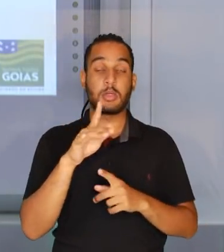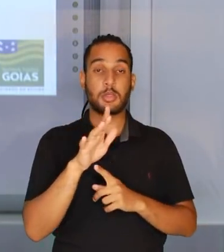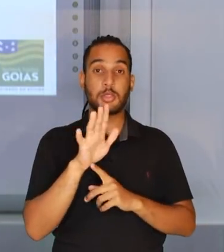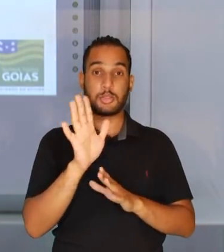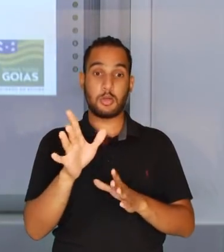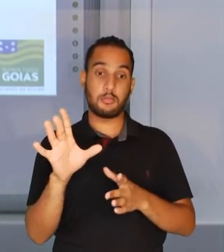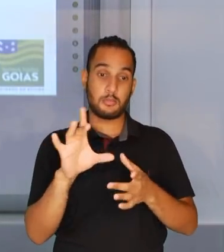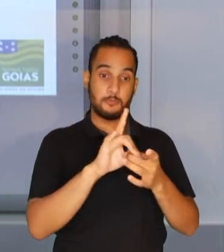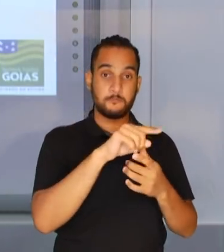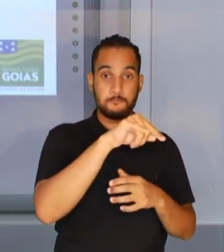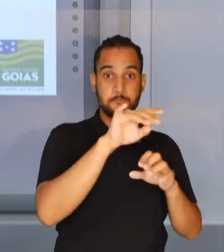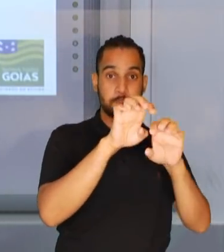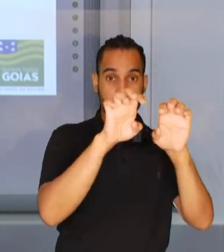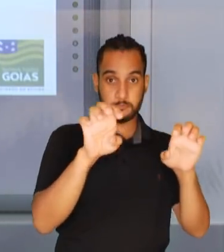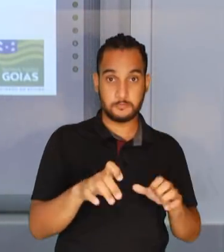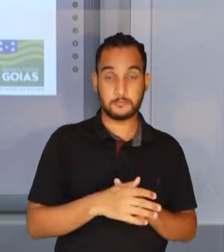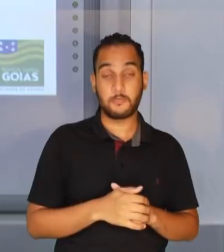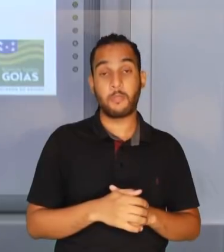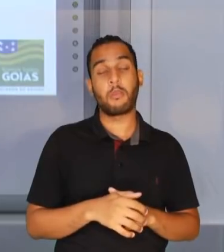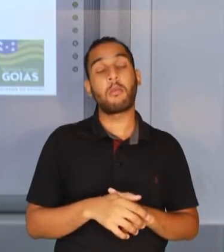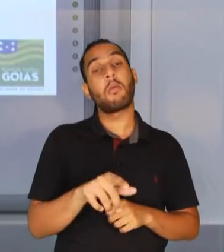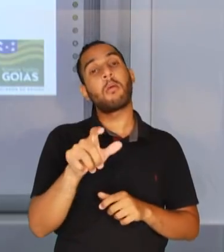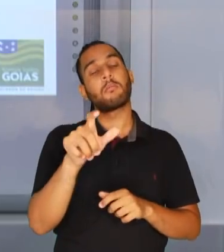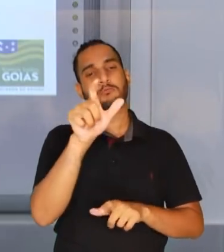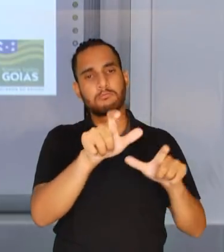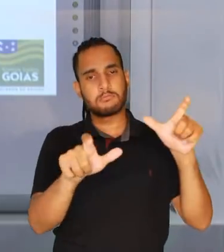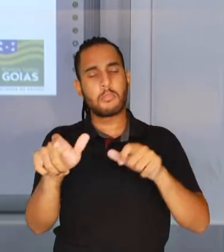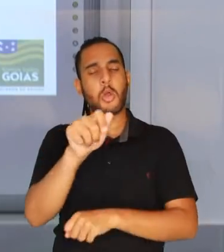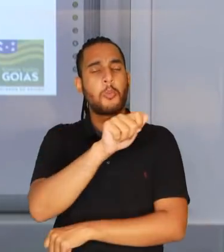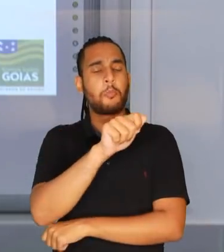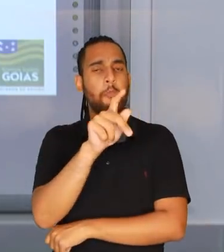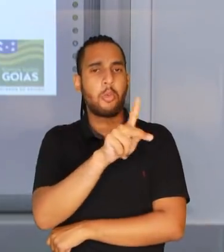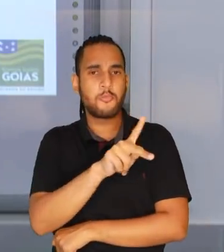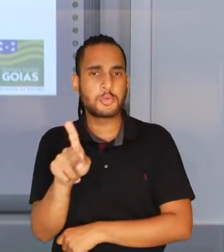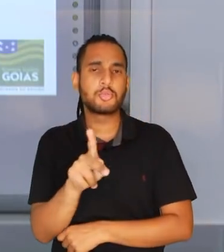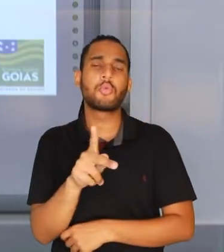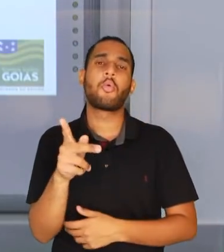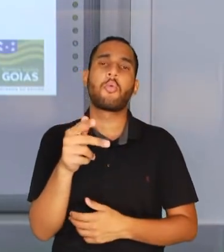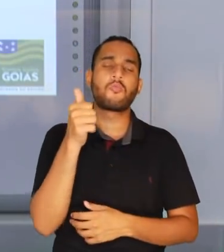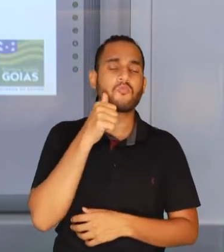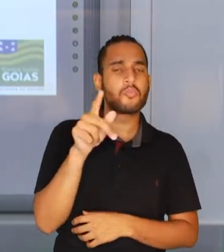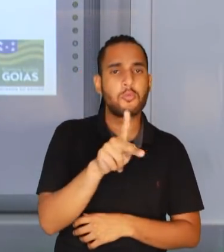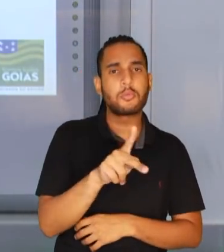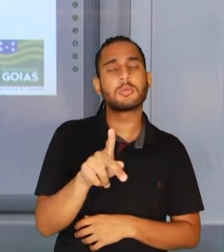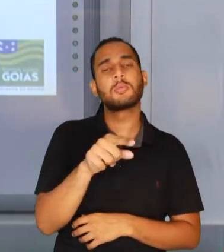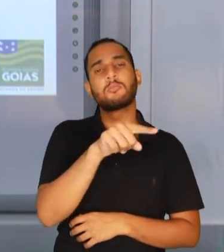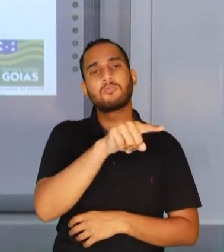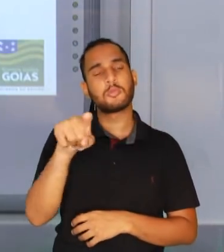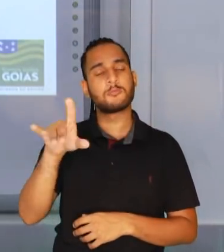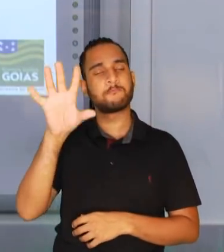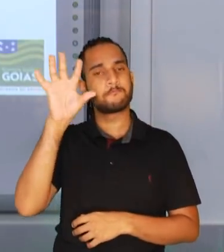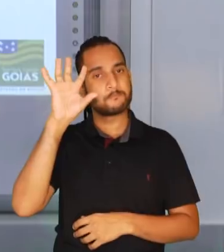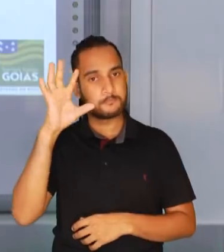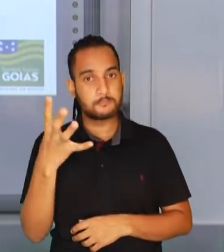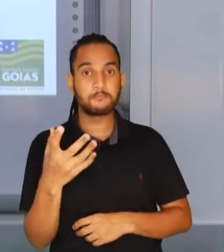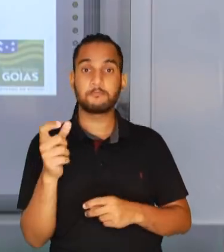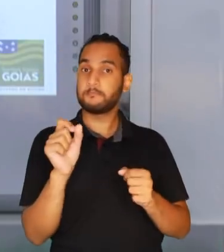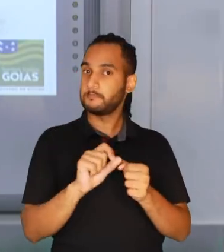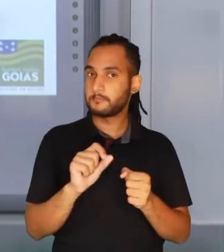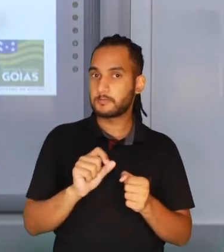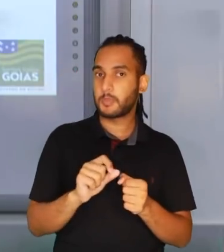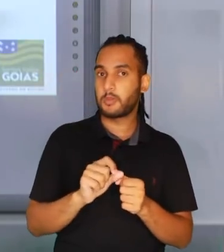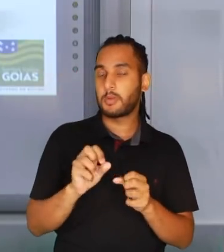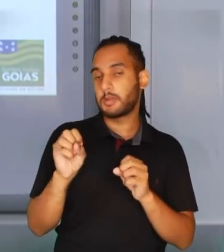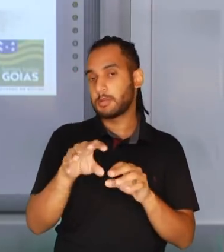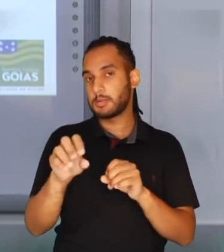pelas habilidades estruturantes. Compete ao professor, compete a você, professor, a você, professora, a decisão de